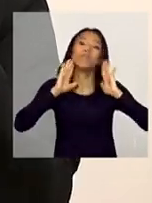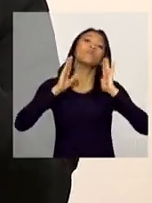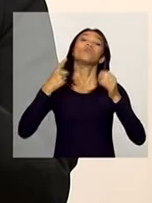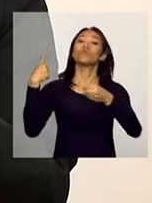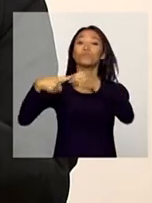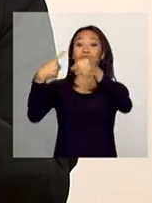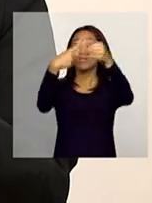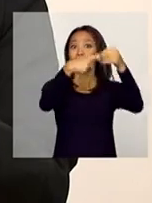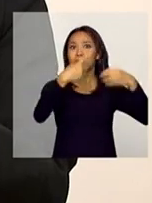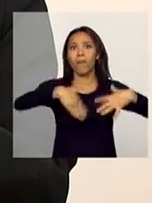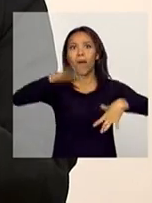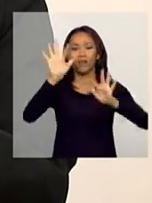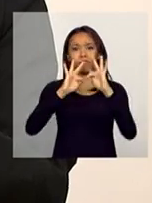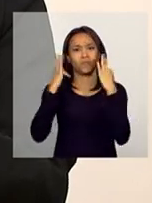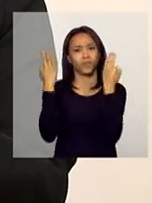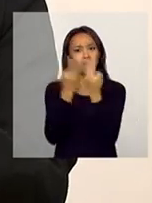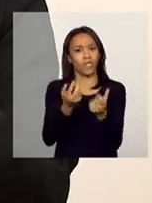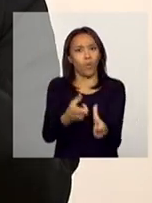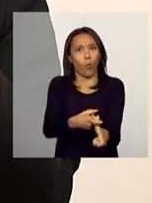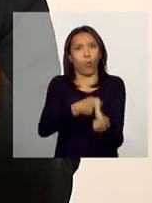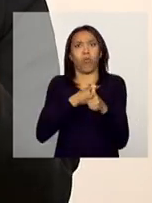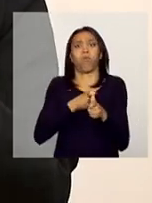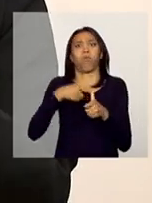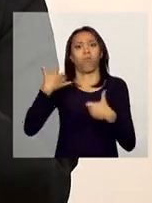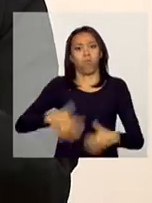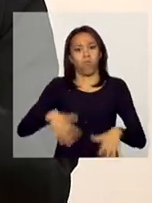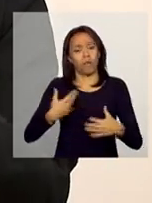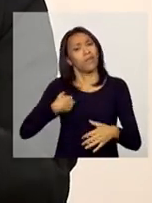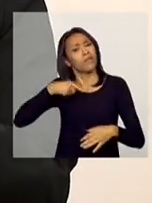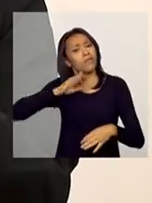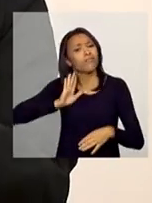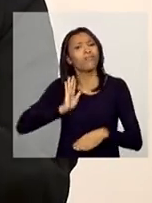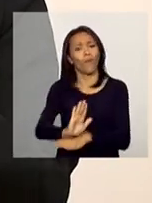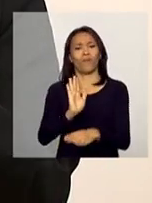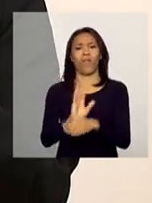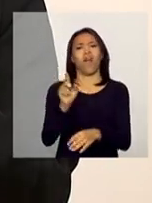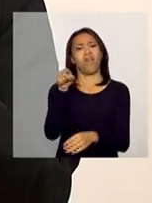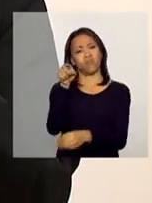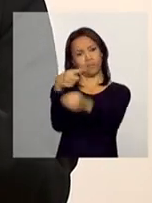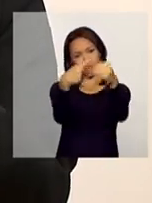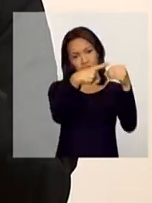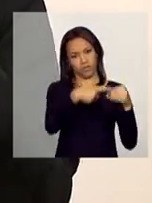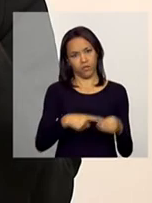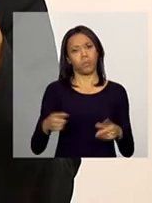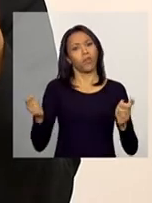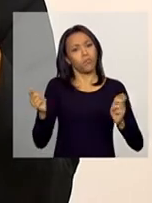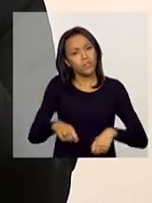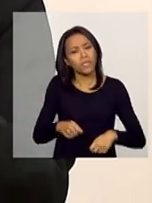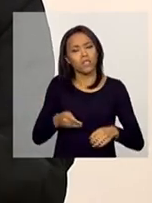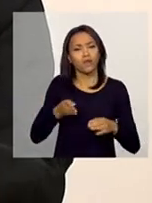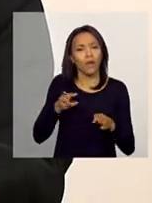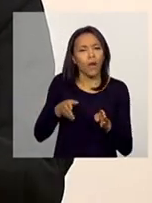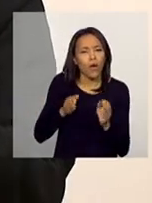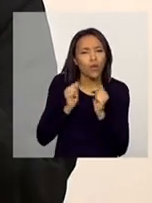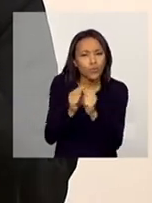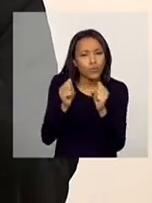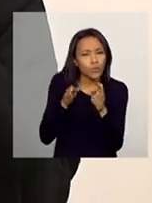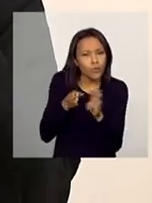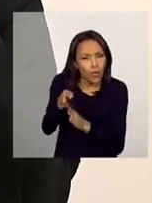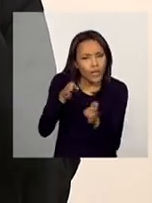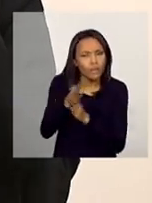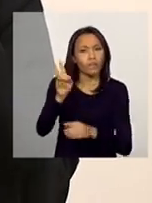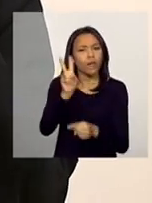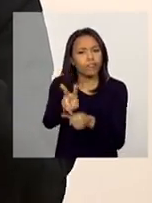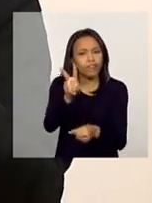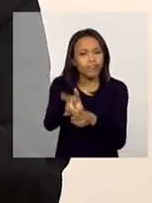que têm maior número de famílias em fase de suspensão. E dar todo o suporte para esses municípios para que ocorra, de fato, acompanhamento, dar o suporte para a organização,